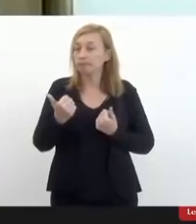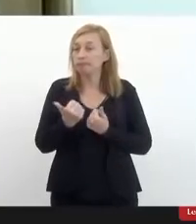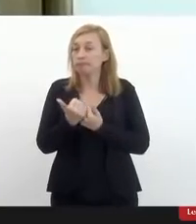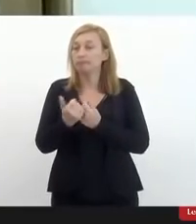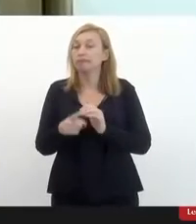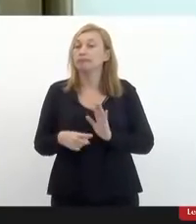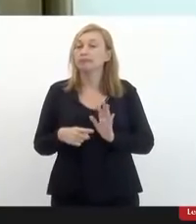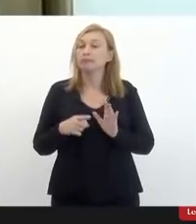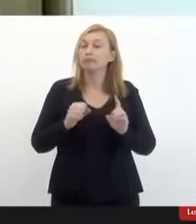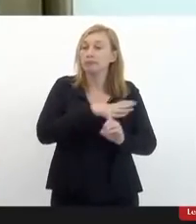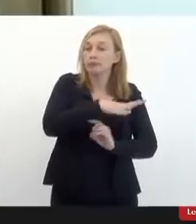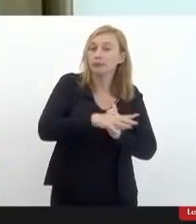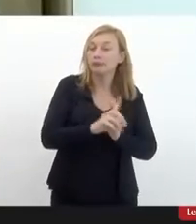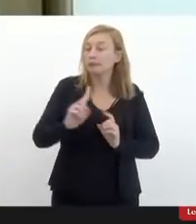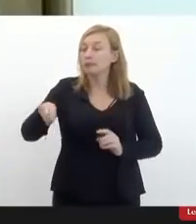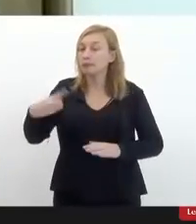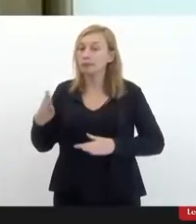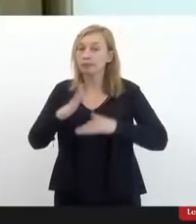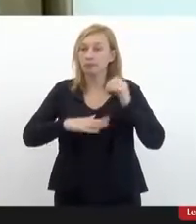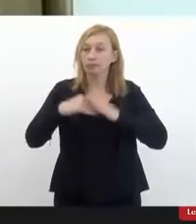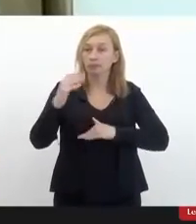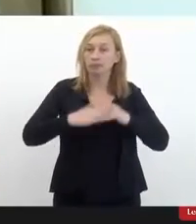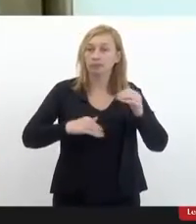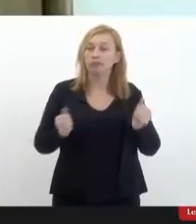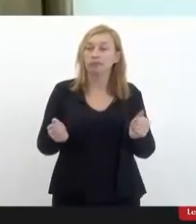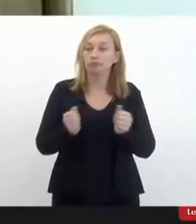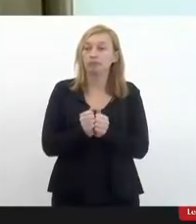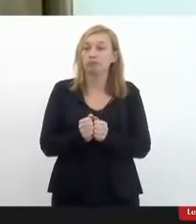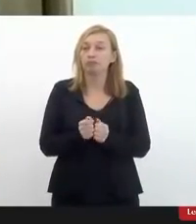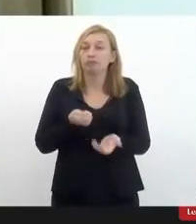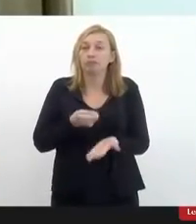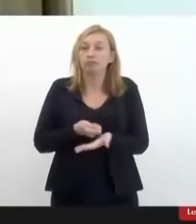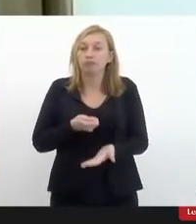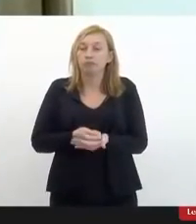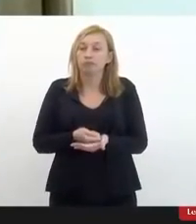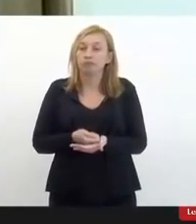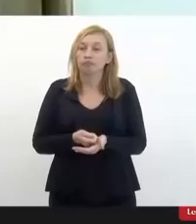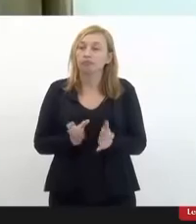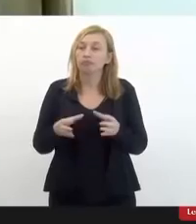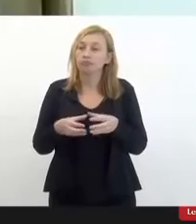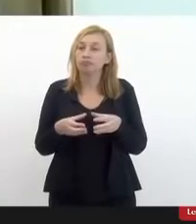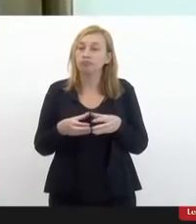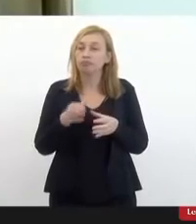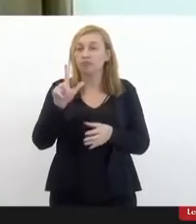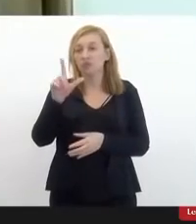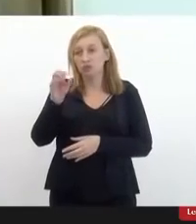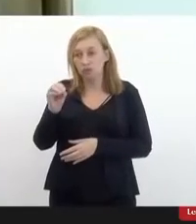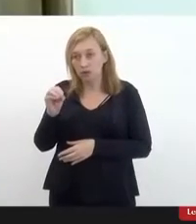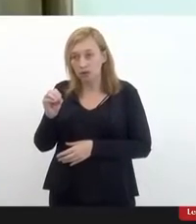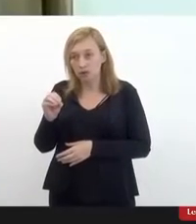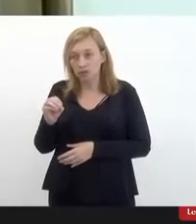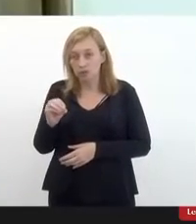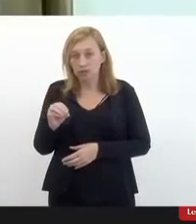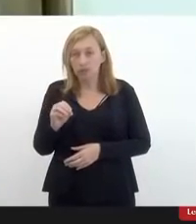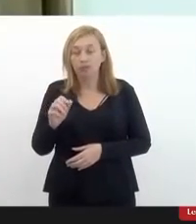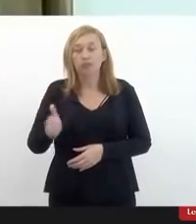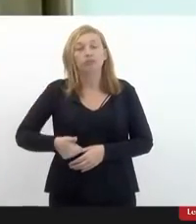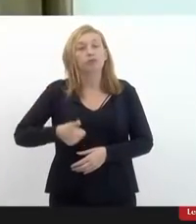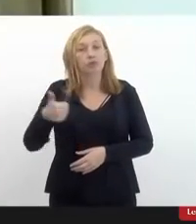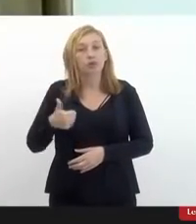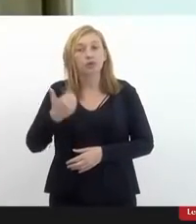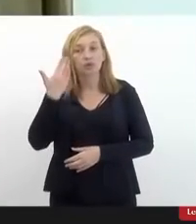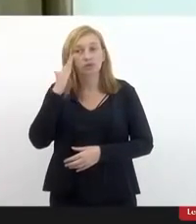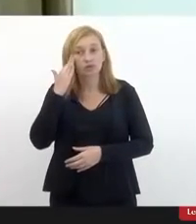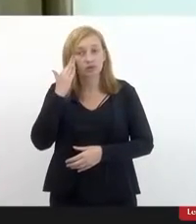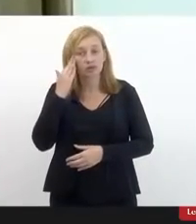de outros profissionais envolvidos, e obrigar essa classificação no laudo, salvo melhor juízo